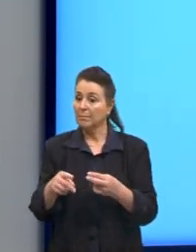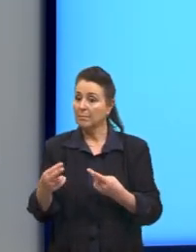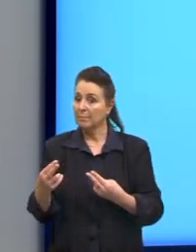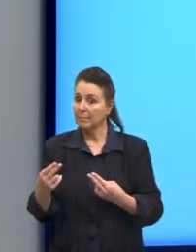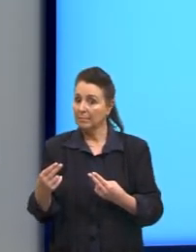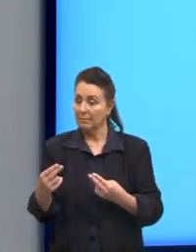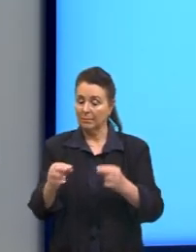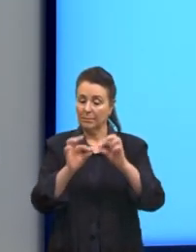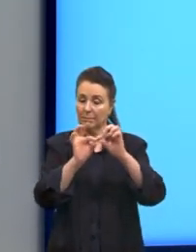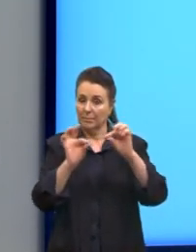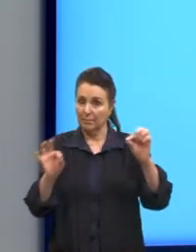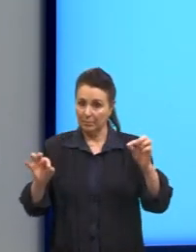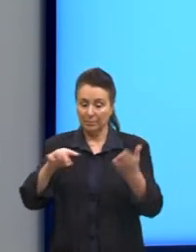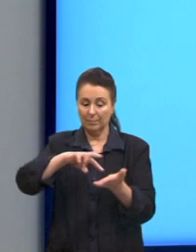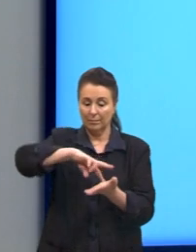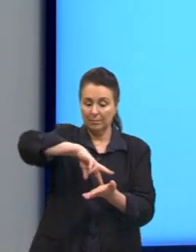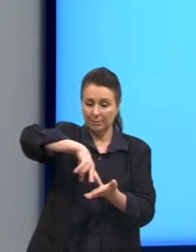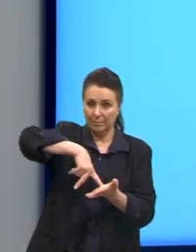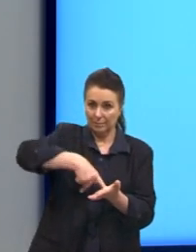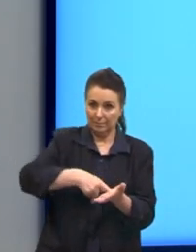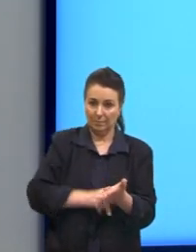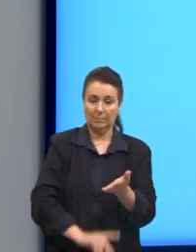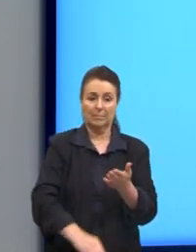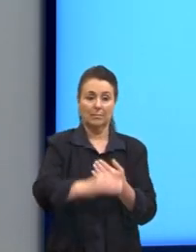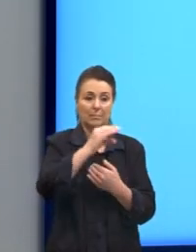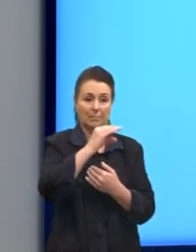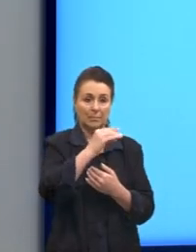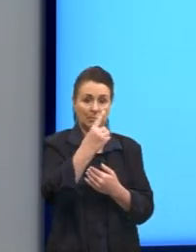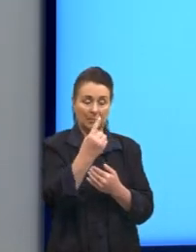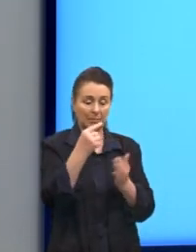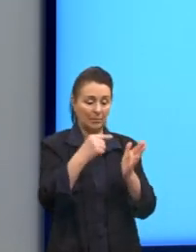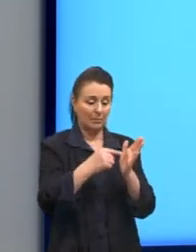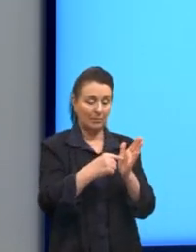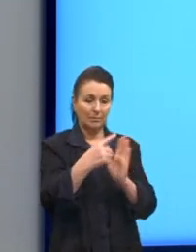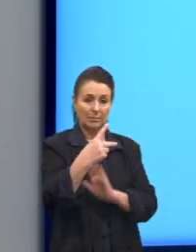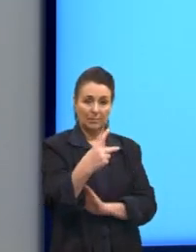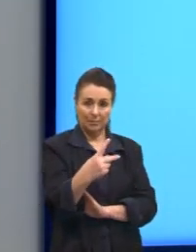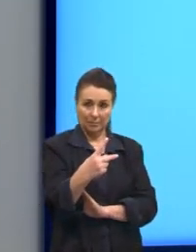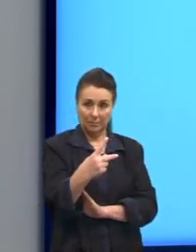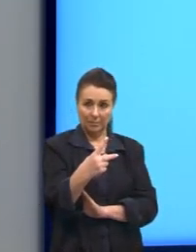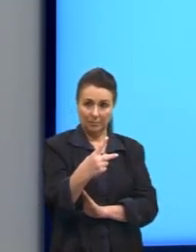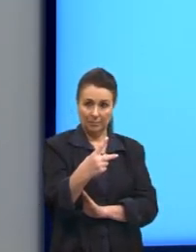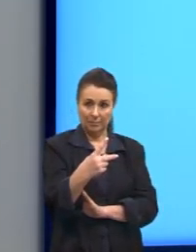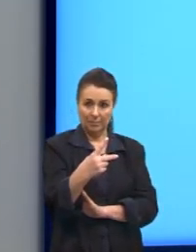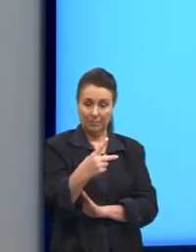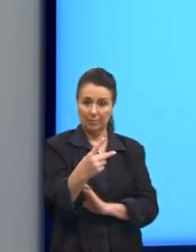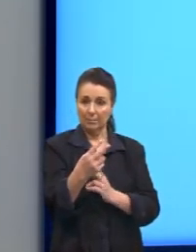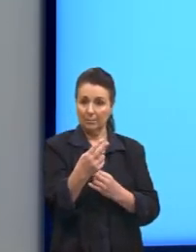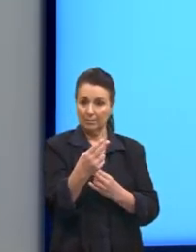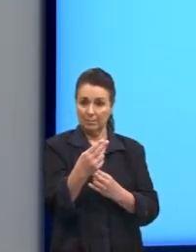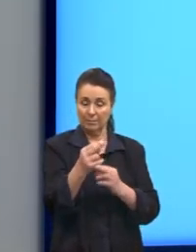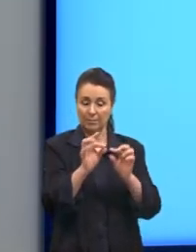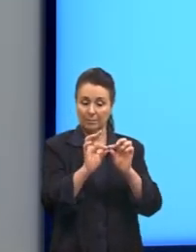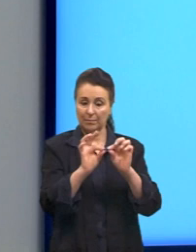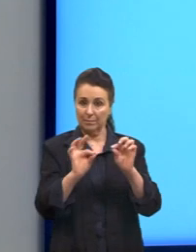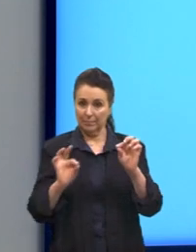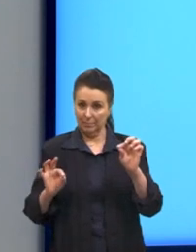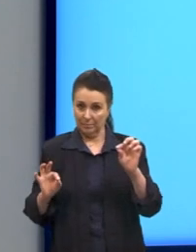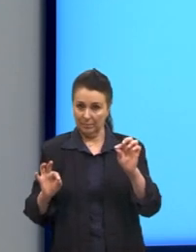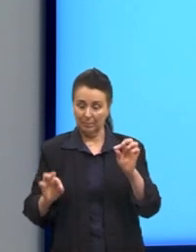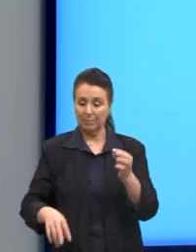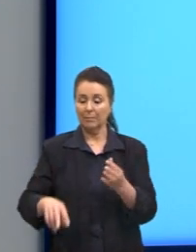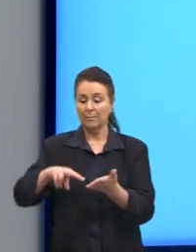Na circunferência maior, a C1, nós temos o ponto P, que é o ponto em comum com a reta. Na